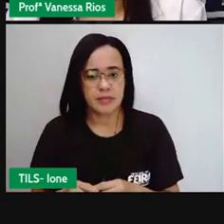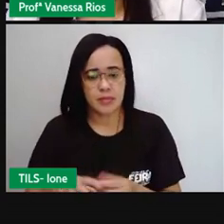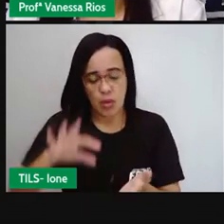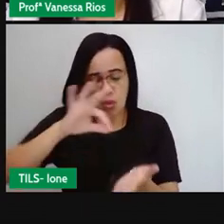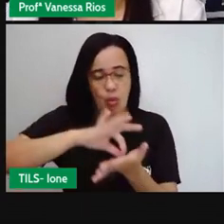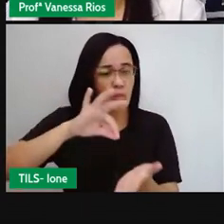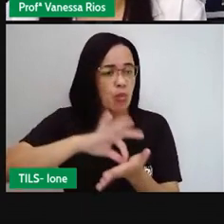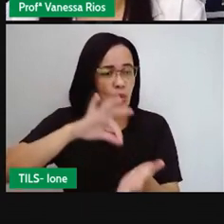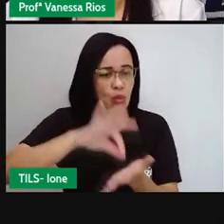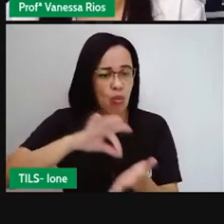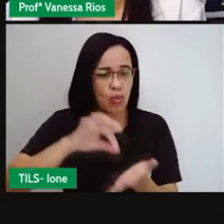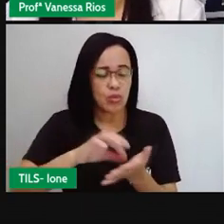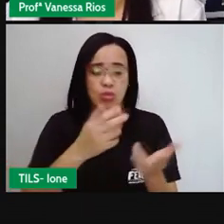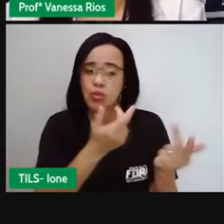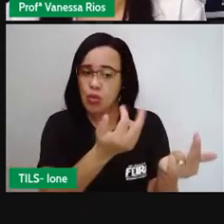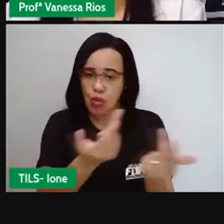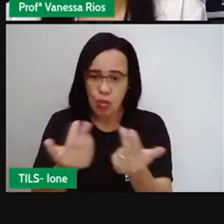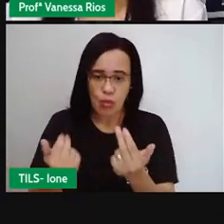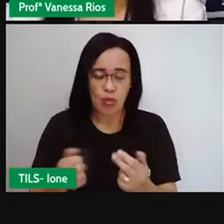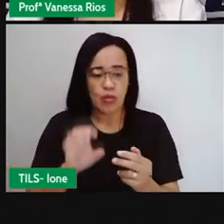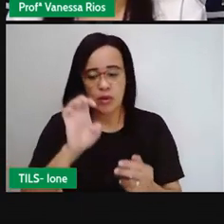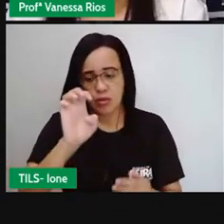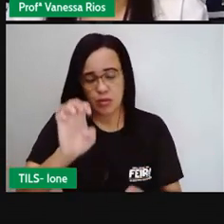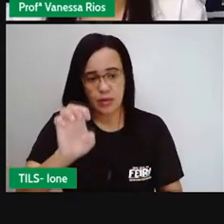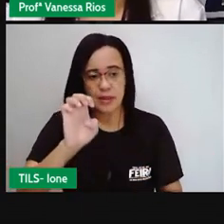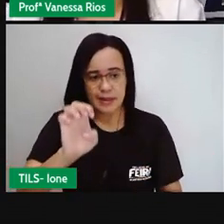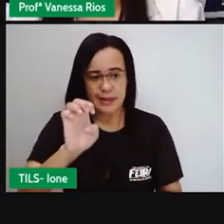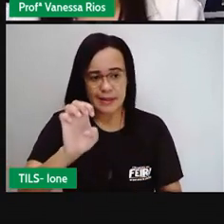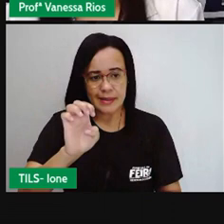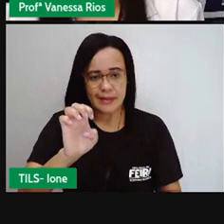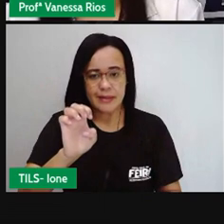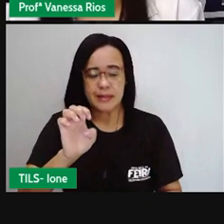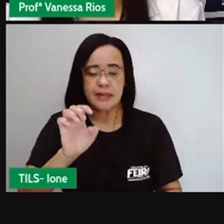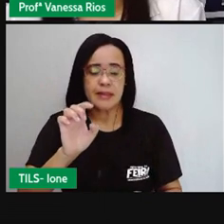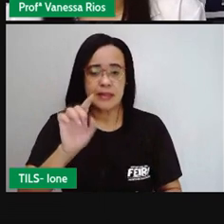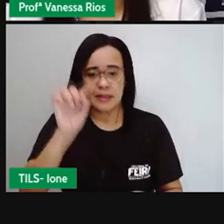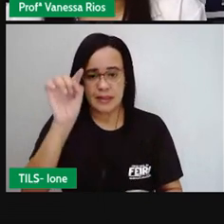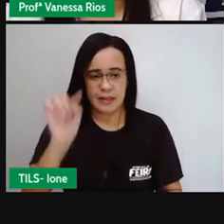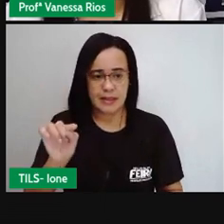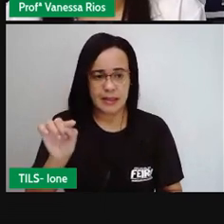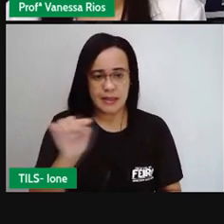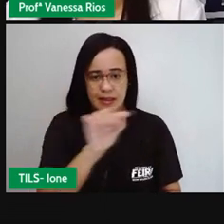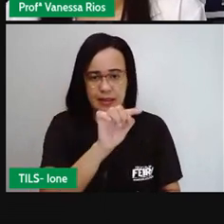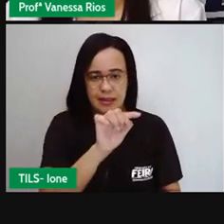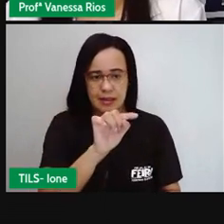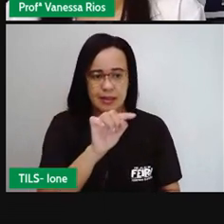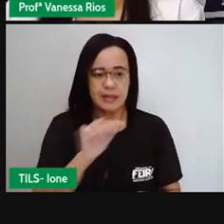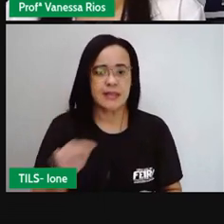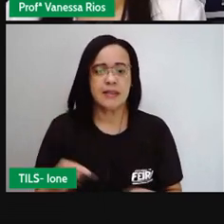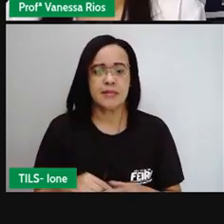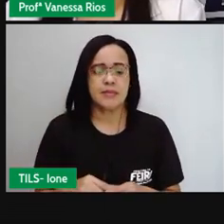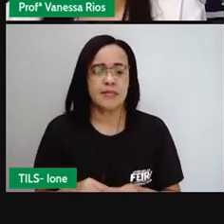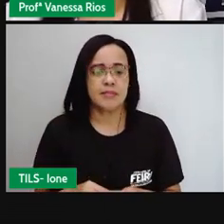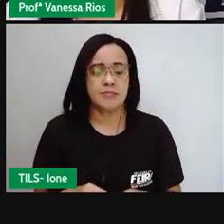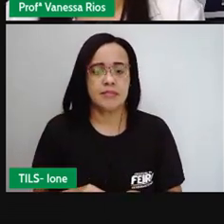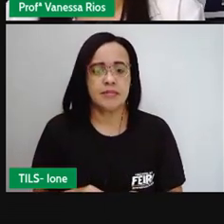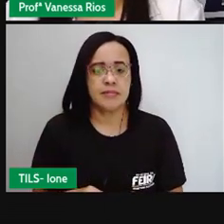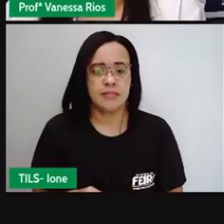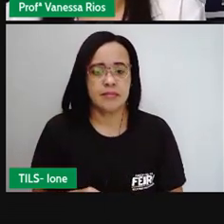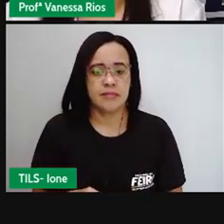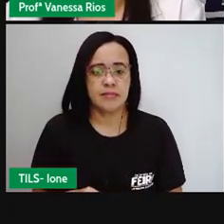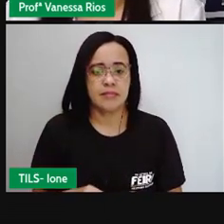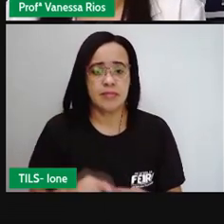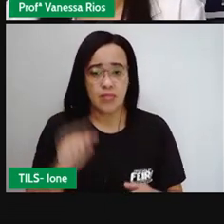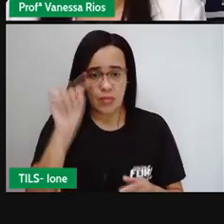ponto E. E a gente vê quais são os lados ou as semirretas que são formadas aí, que se juntam para que